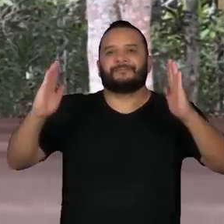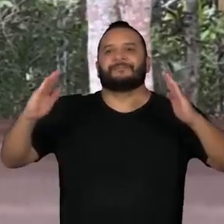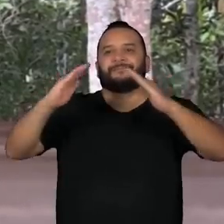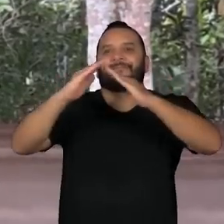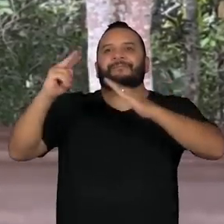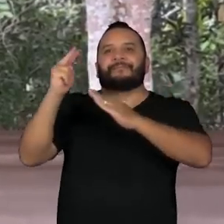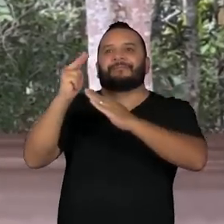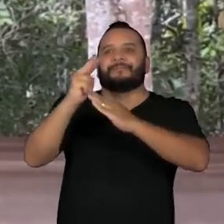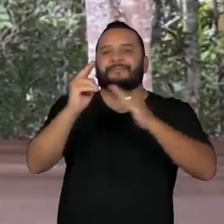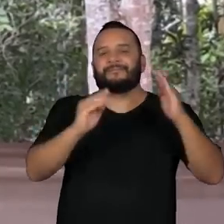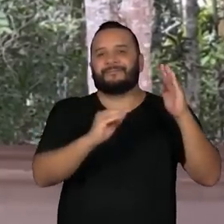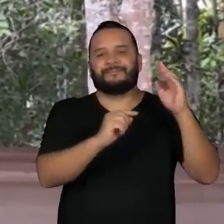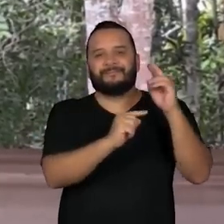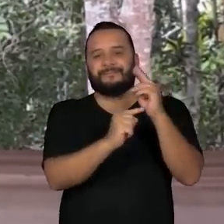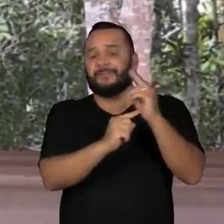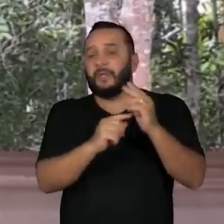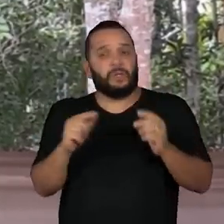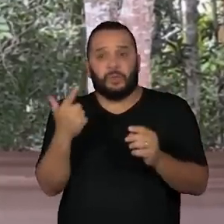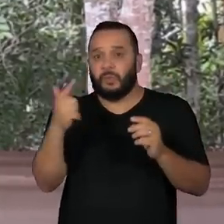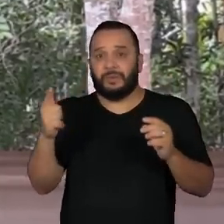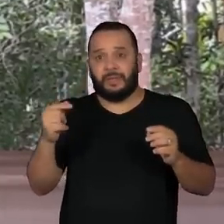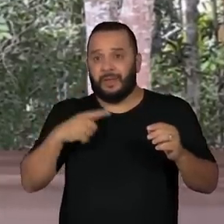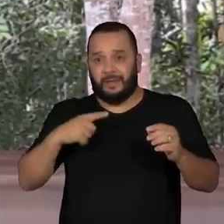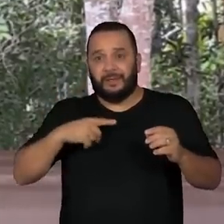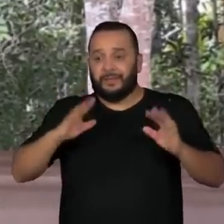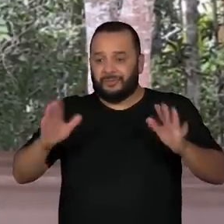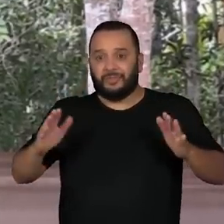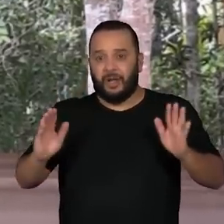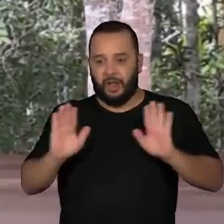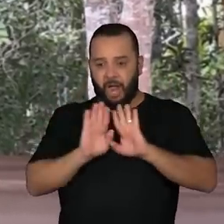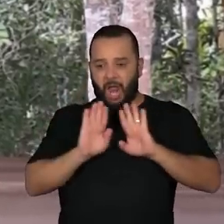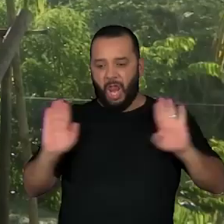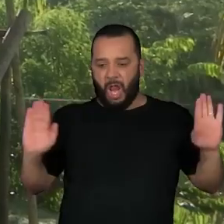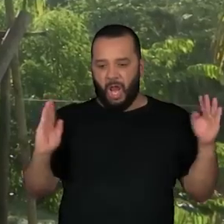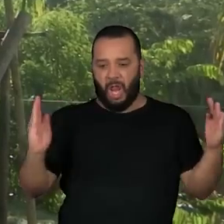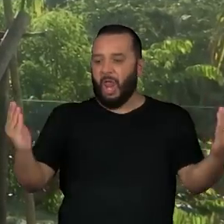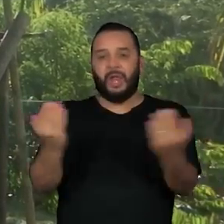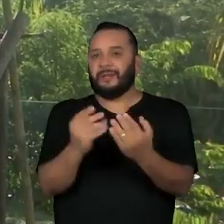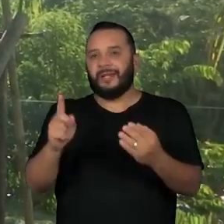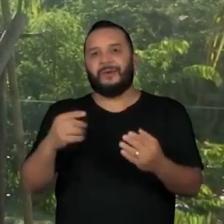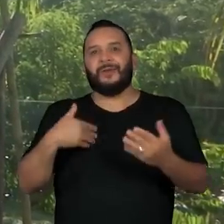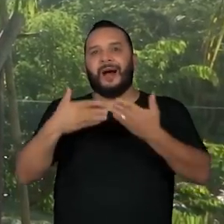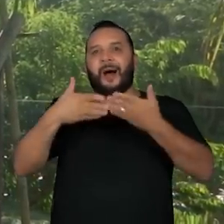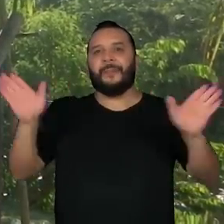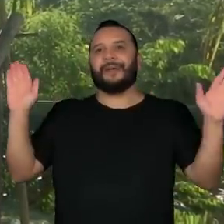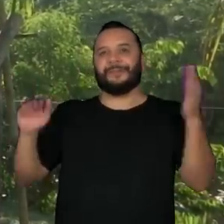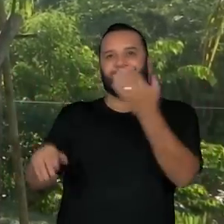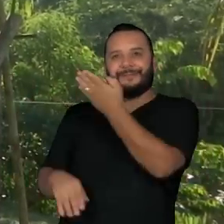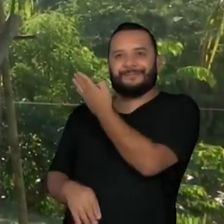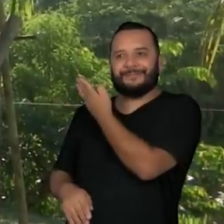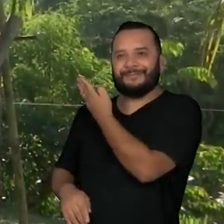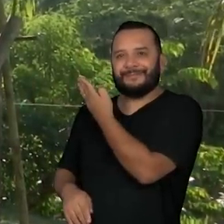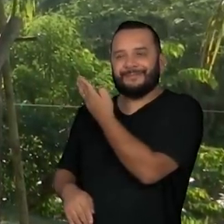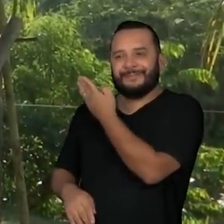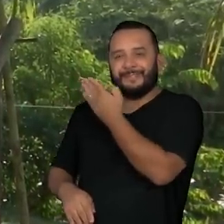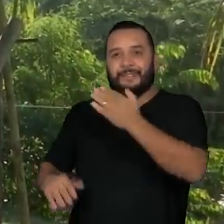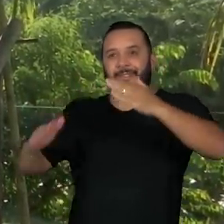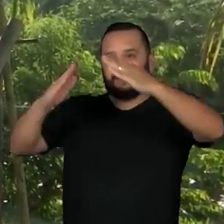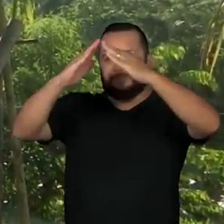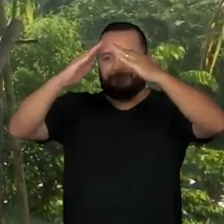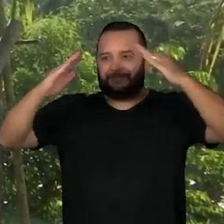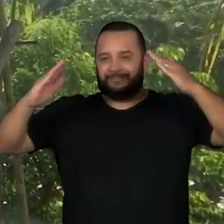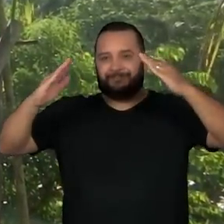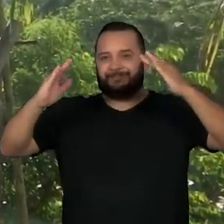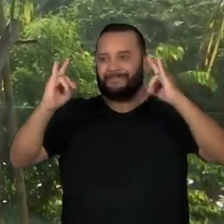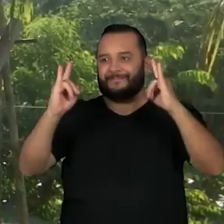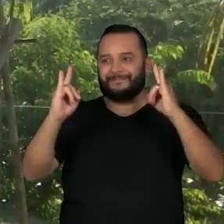Sem paredes, altas e abertas para o mundo. É que para esses indígenas, o que importa mesmo nunca está